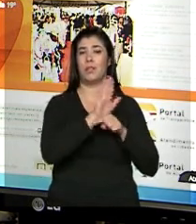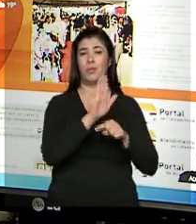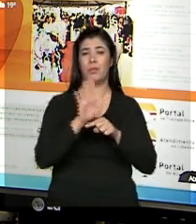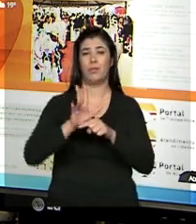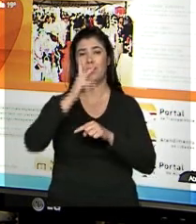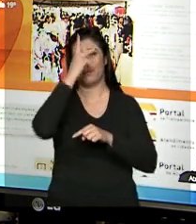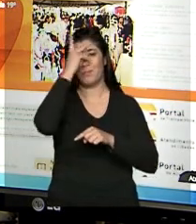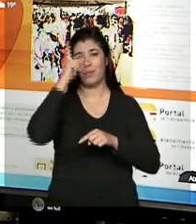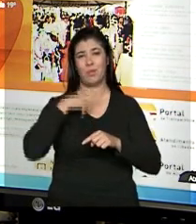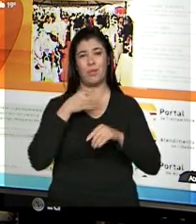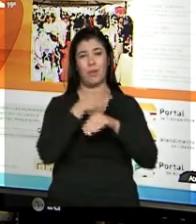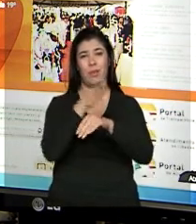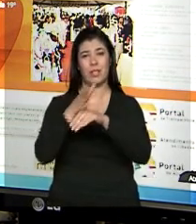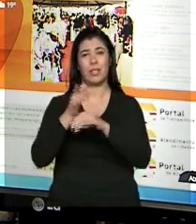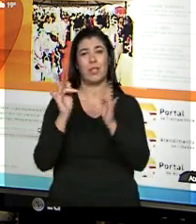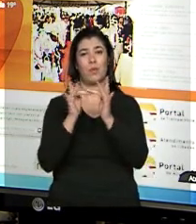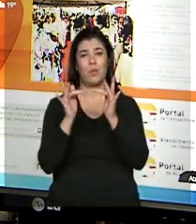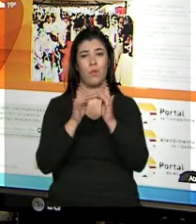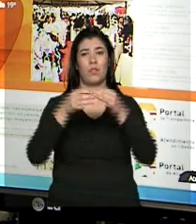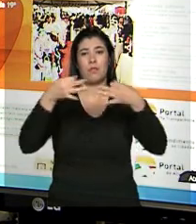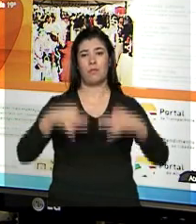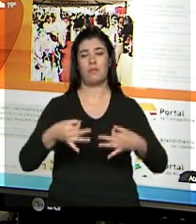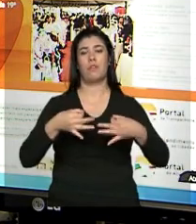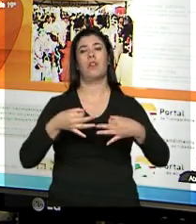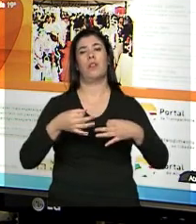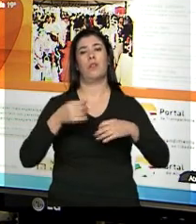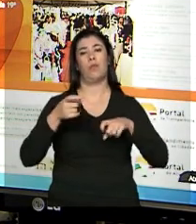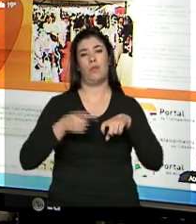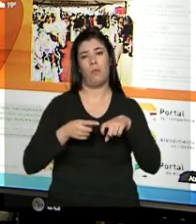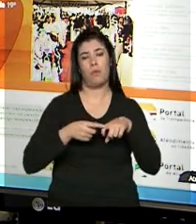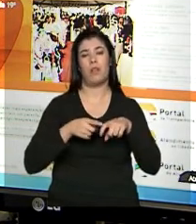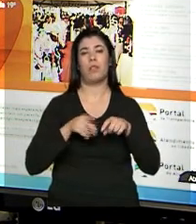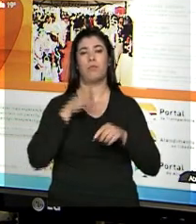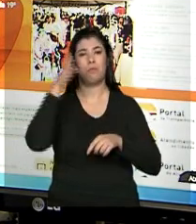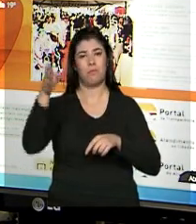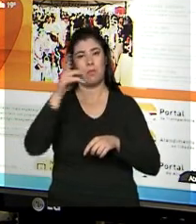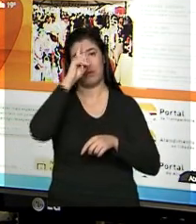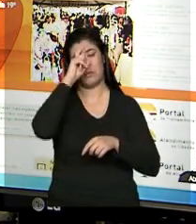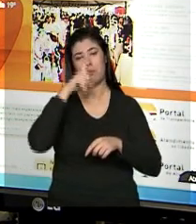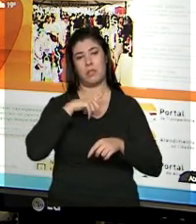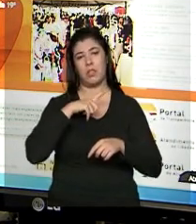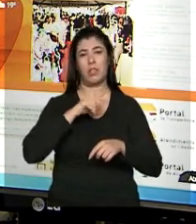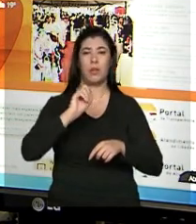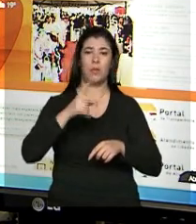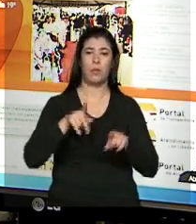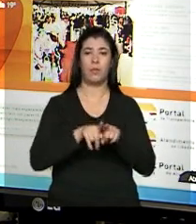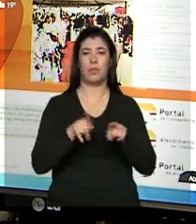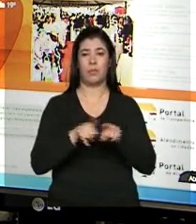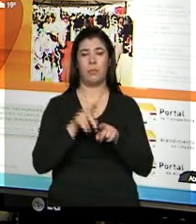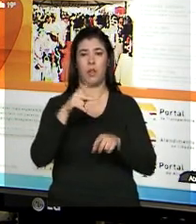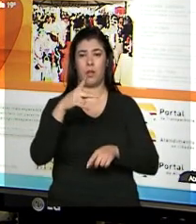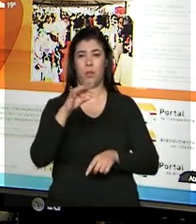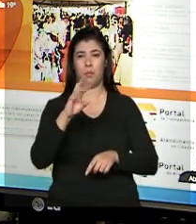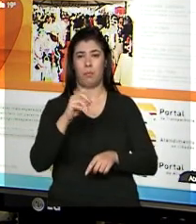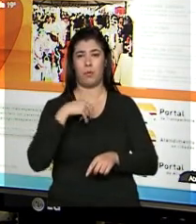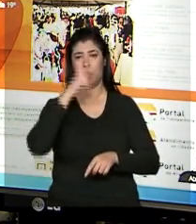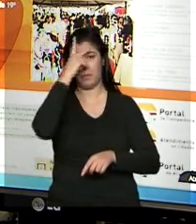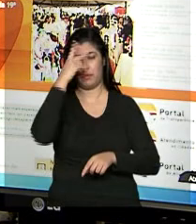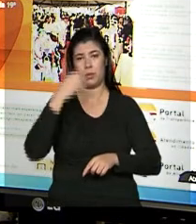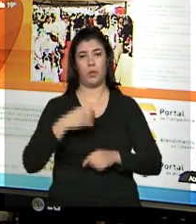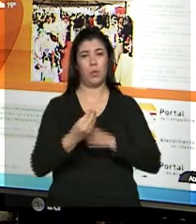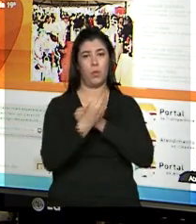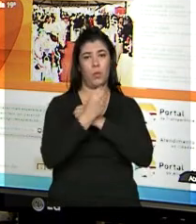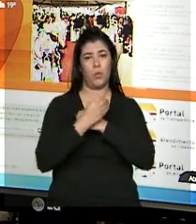consigam ter acesso ao profissional, consigam ter acesso à consulta. E aí, com certeza, ela passa a se cuidar mais.